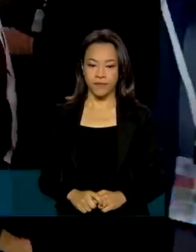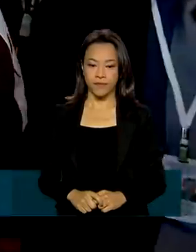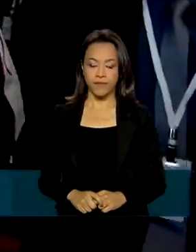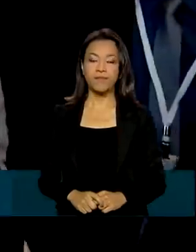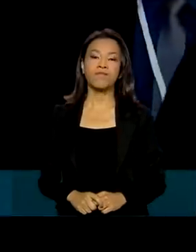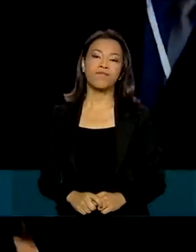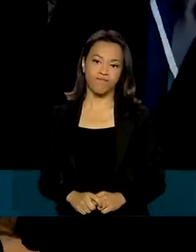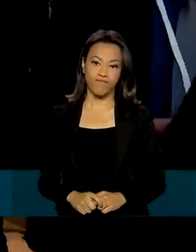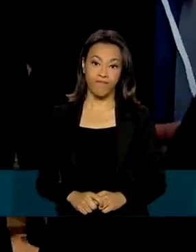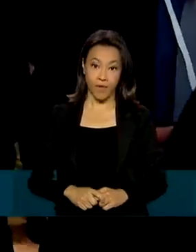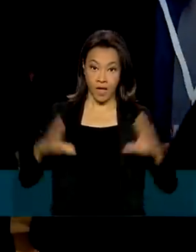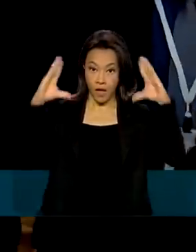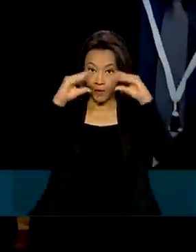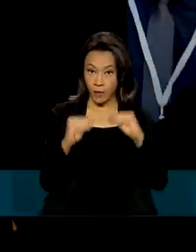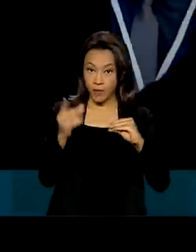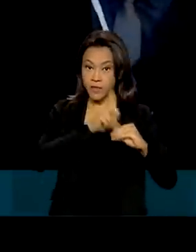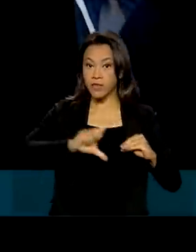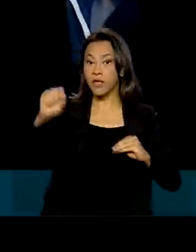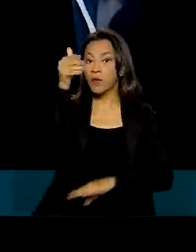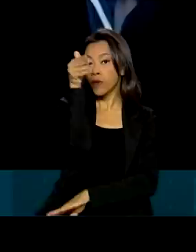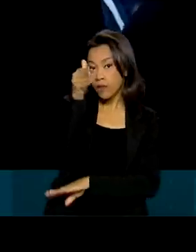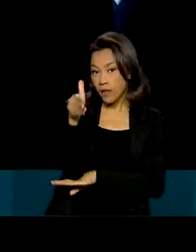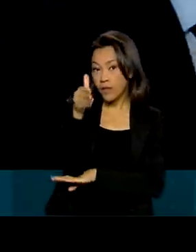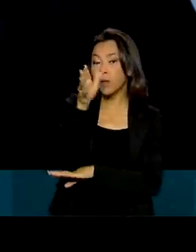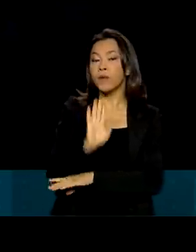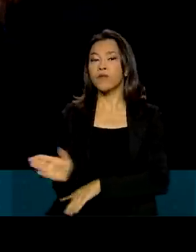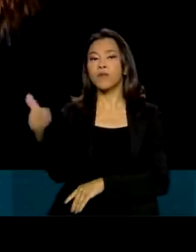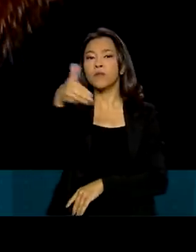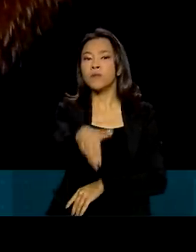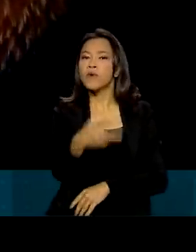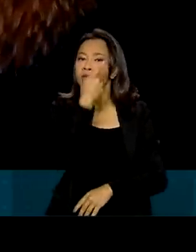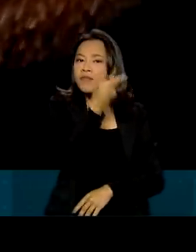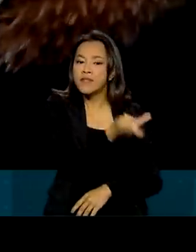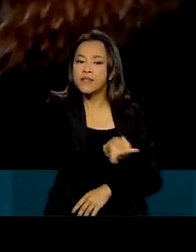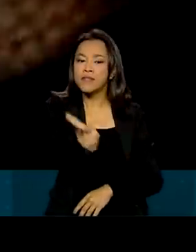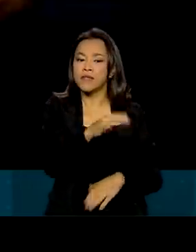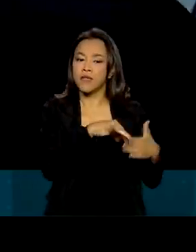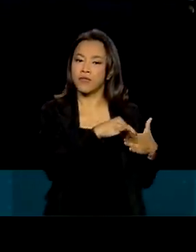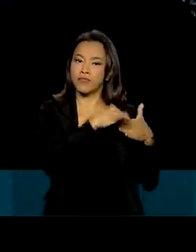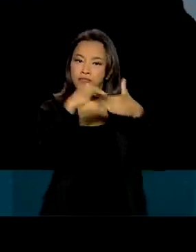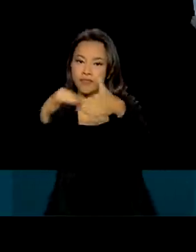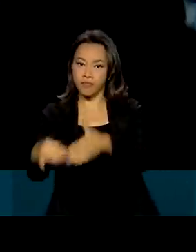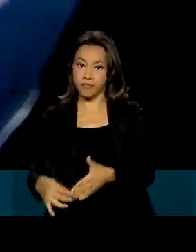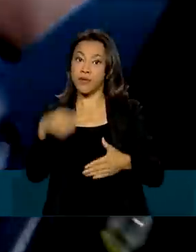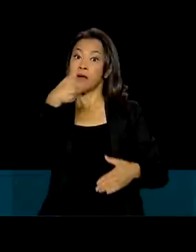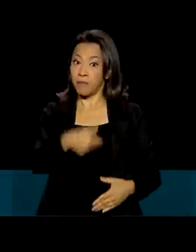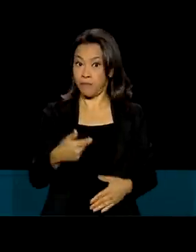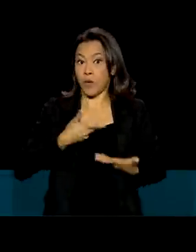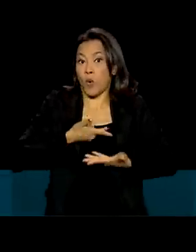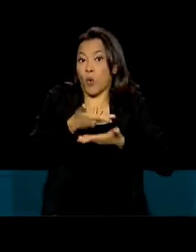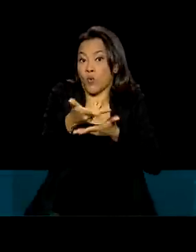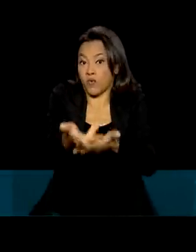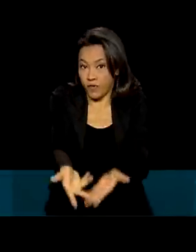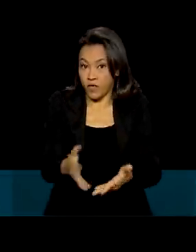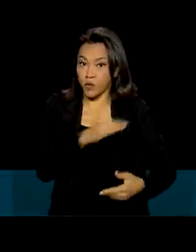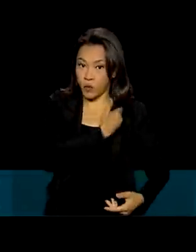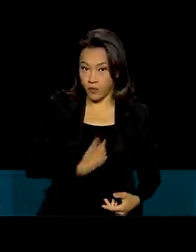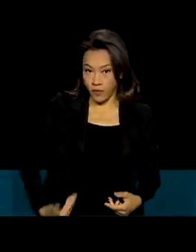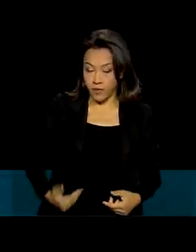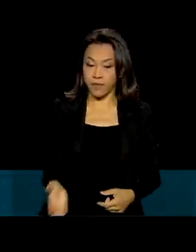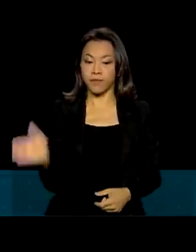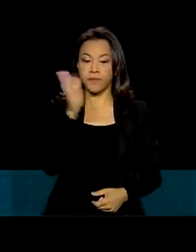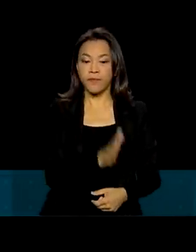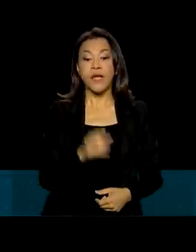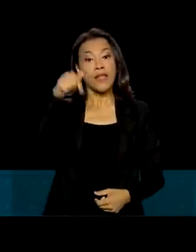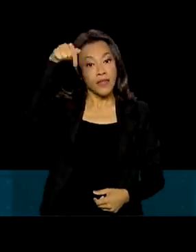A noite saiu do hotel rumo ao Kremlin, para uma visita guiada a convite do governo russo. Os compromissos oficiais